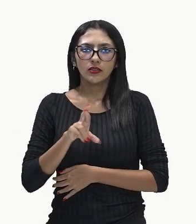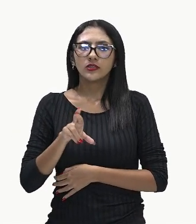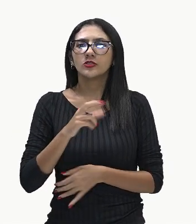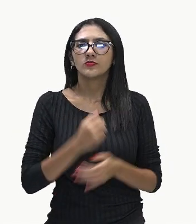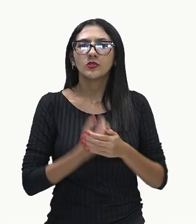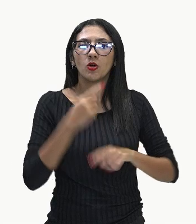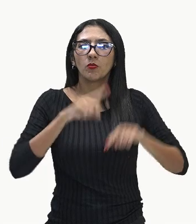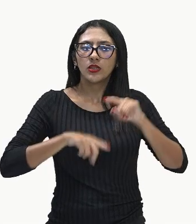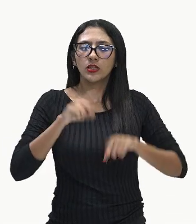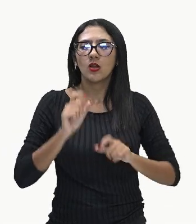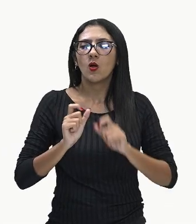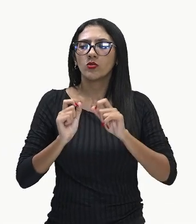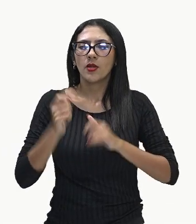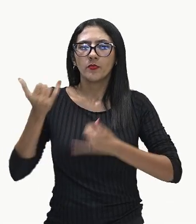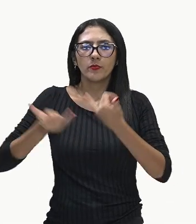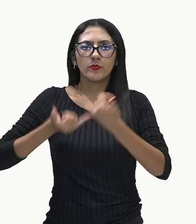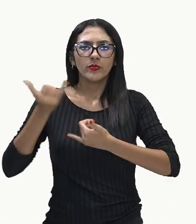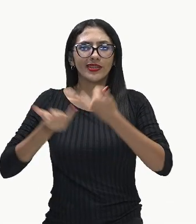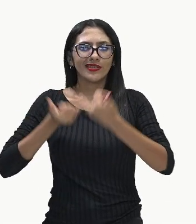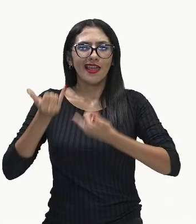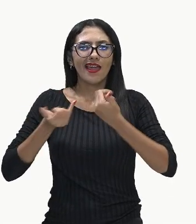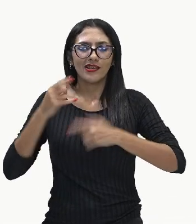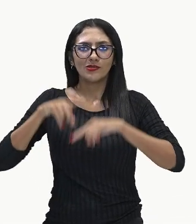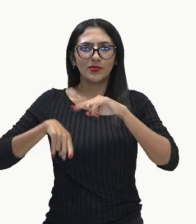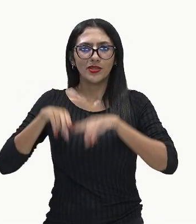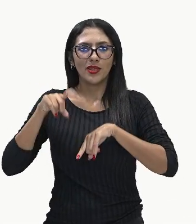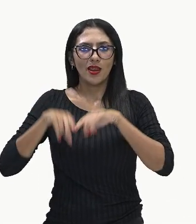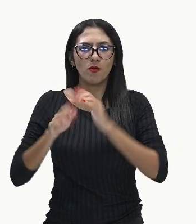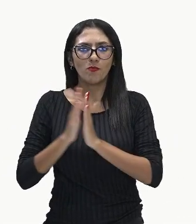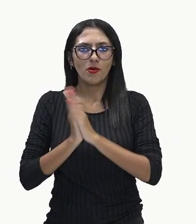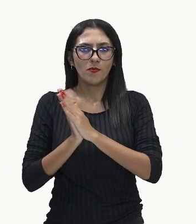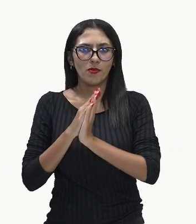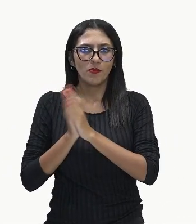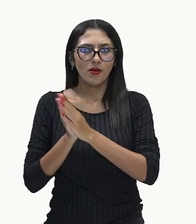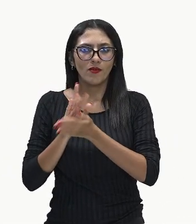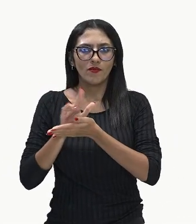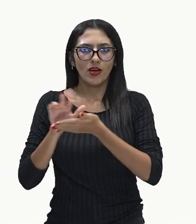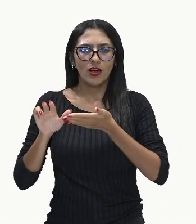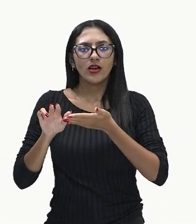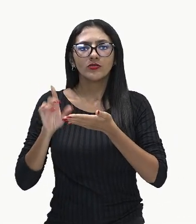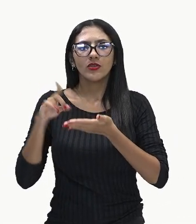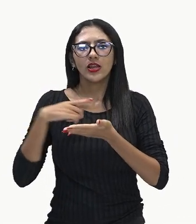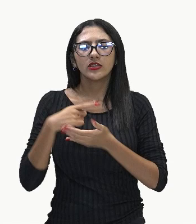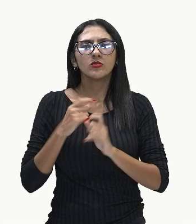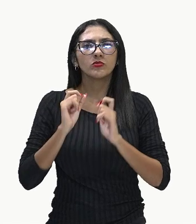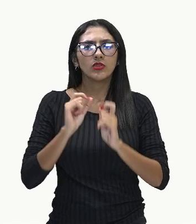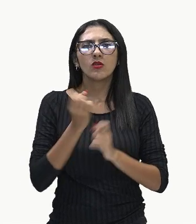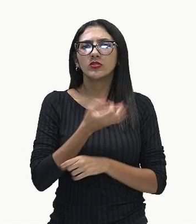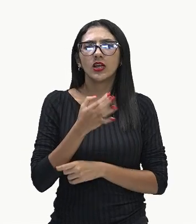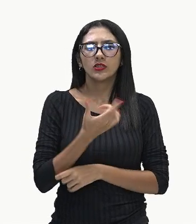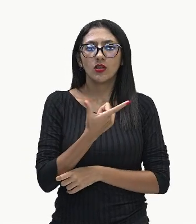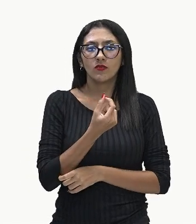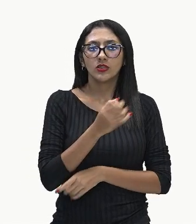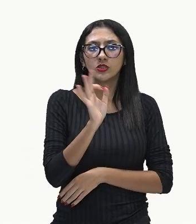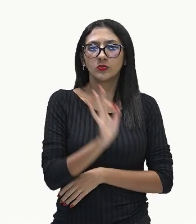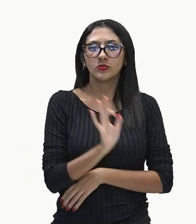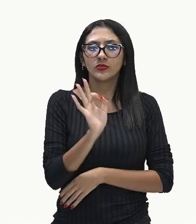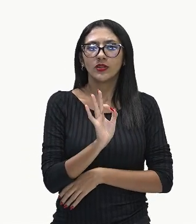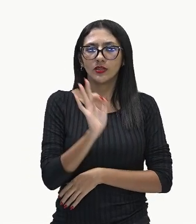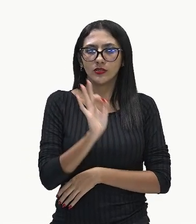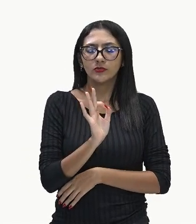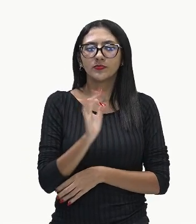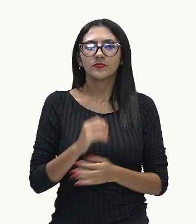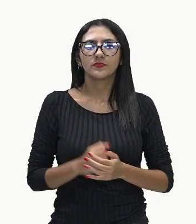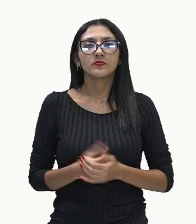brinquedos, ok? Brinquedos lá equivale a 20%, foi